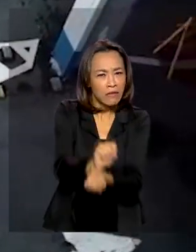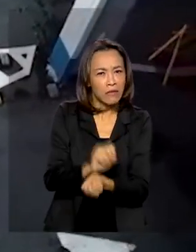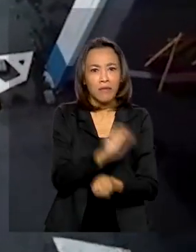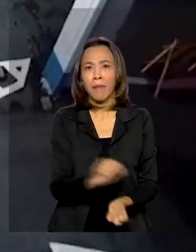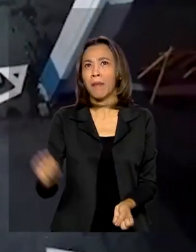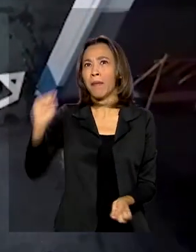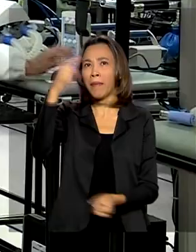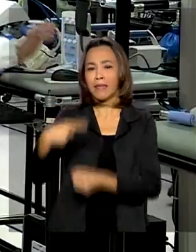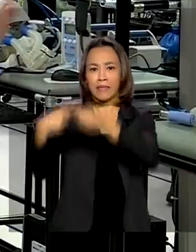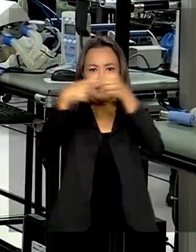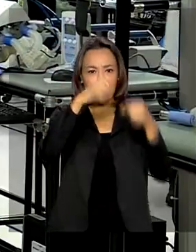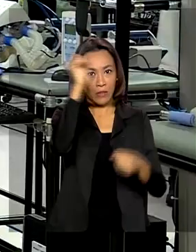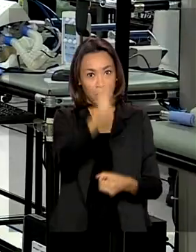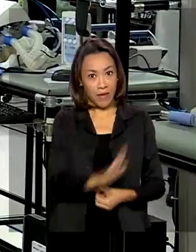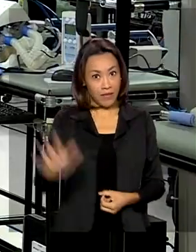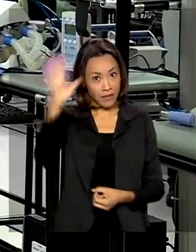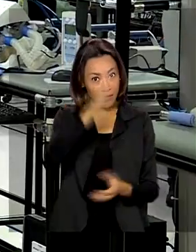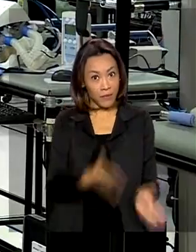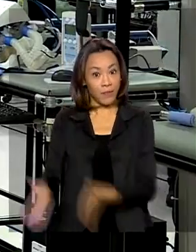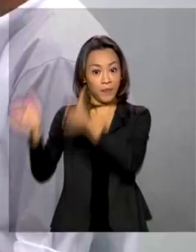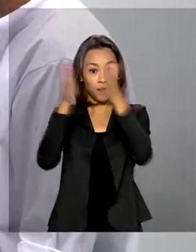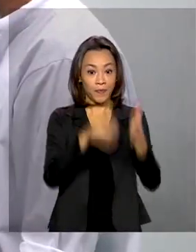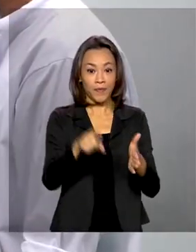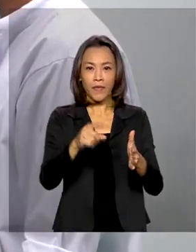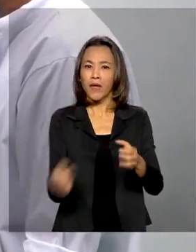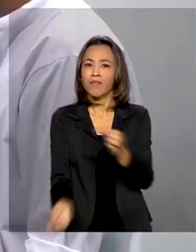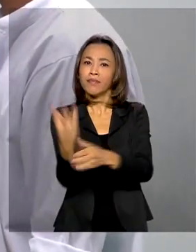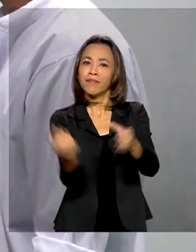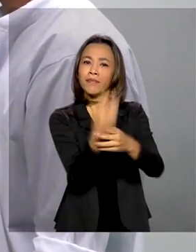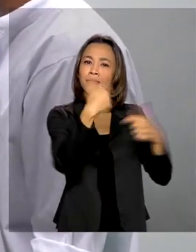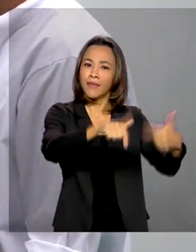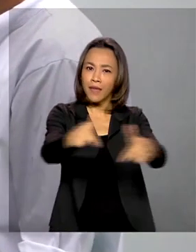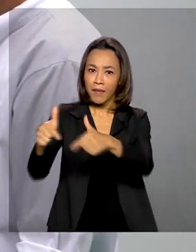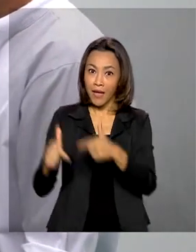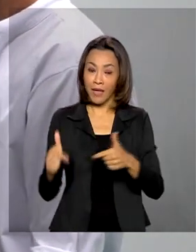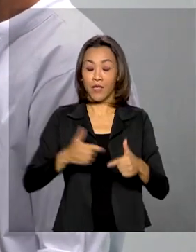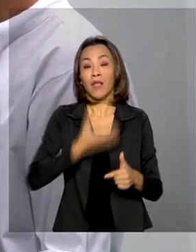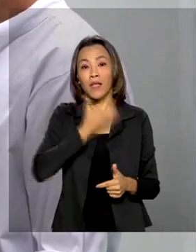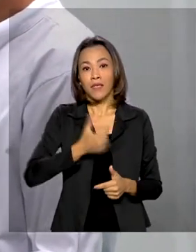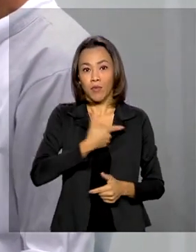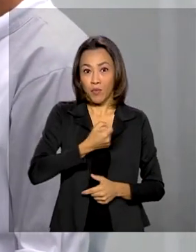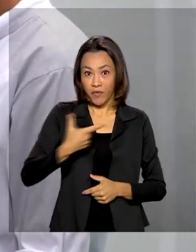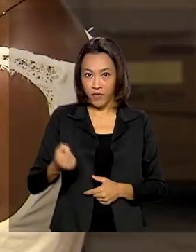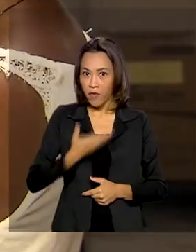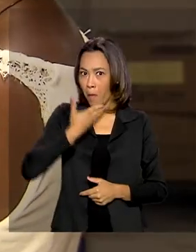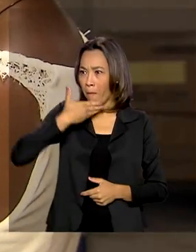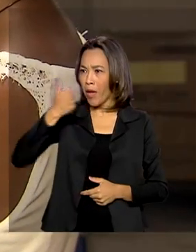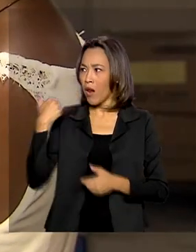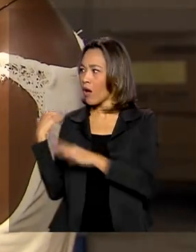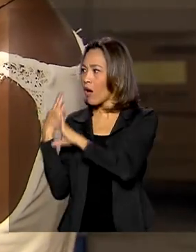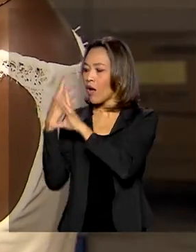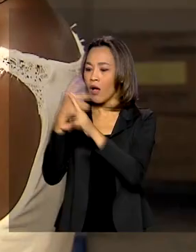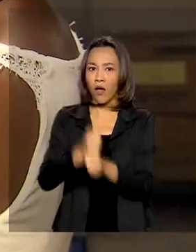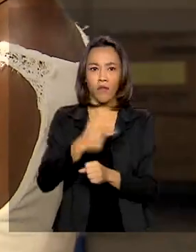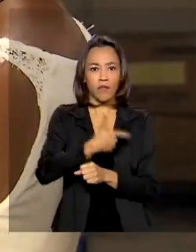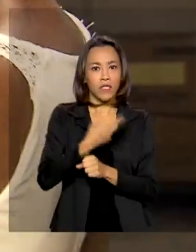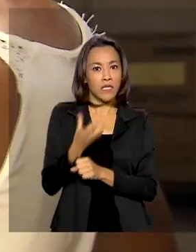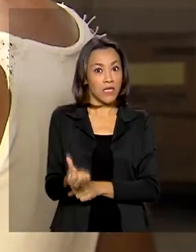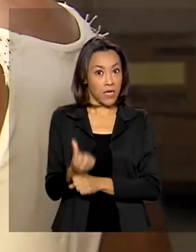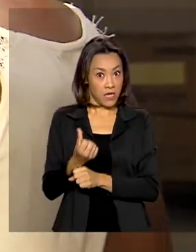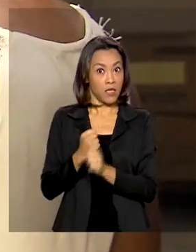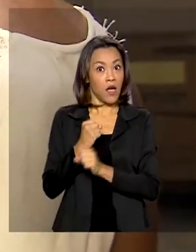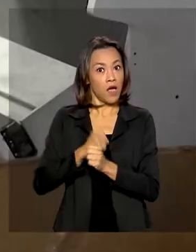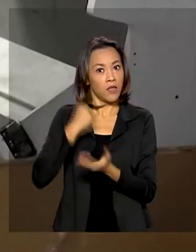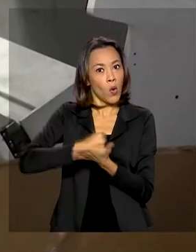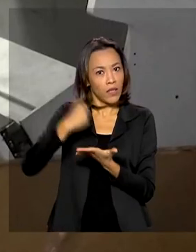brasileiras. Geração de empregos, dezembro de 2020, foi o melhor dos últimos 26 anos na contratação